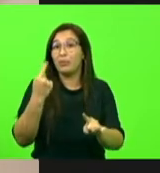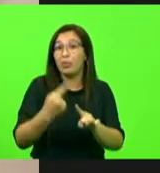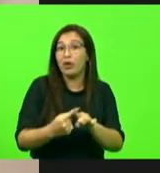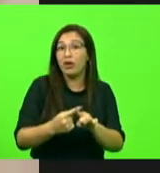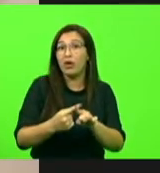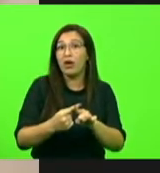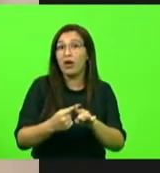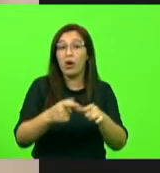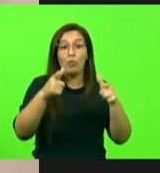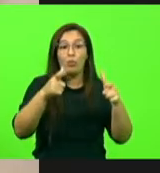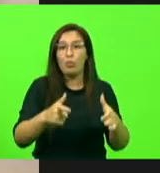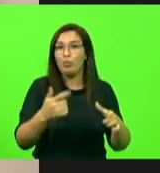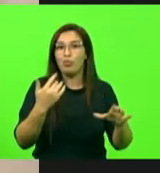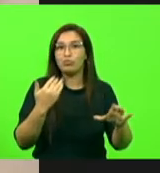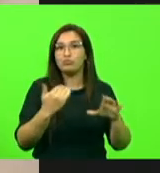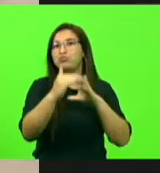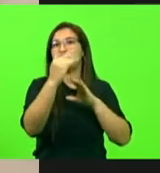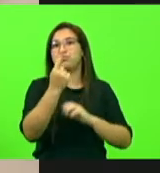onde foi esse dinheiro.